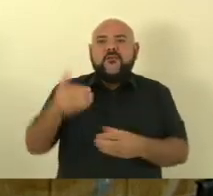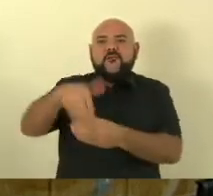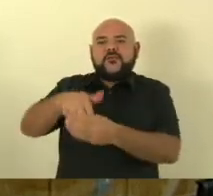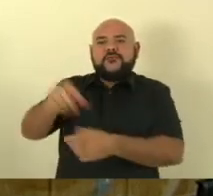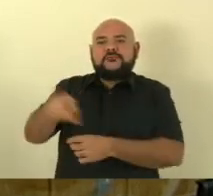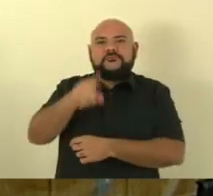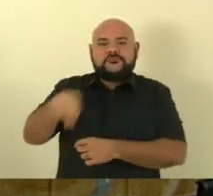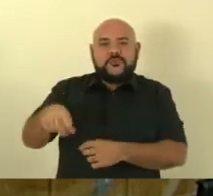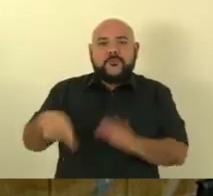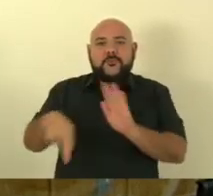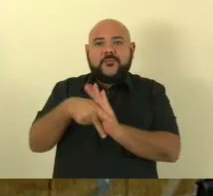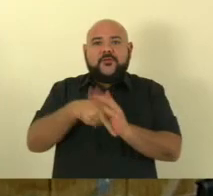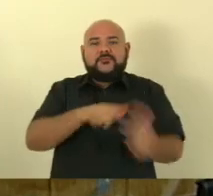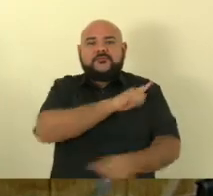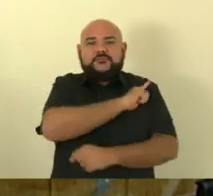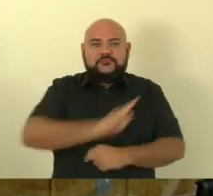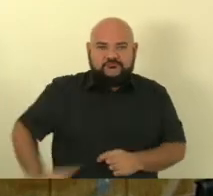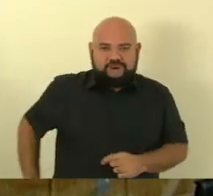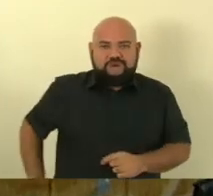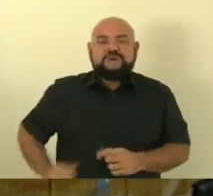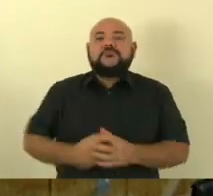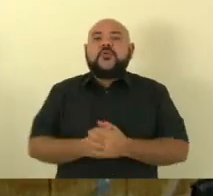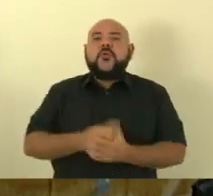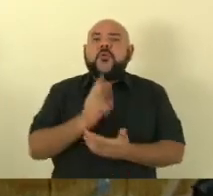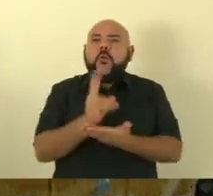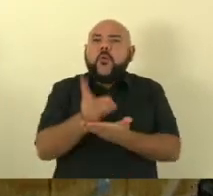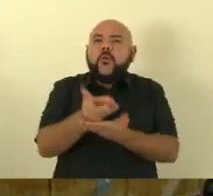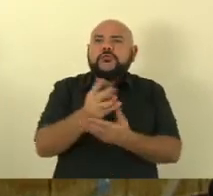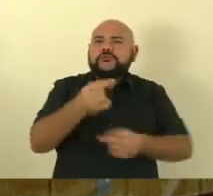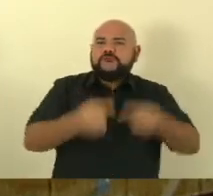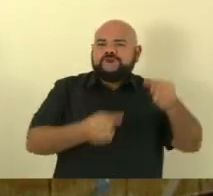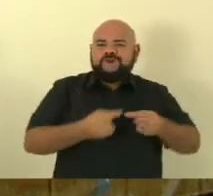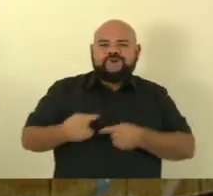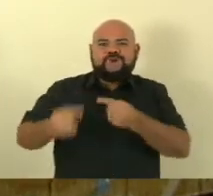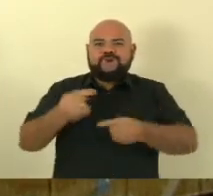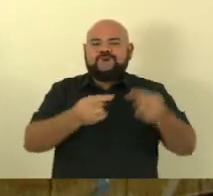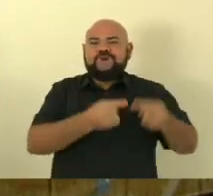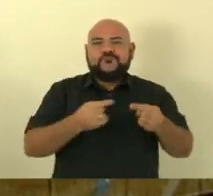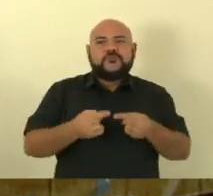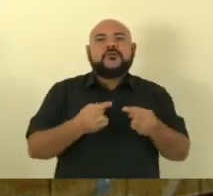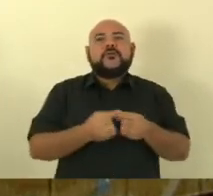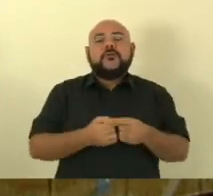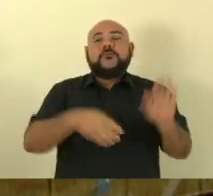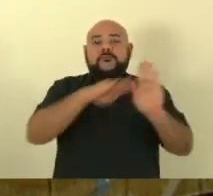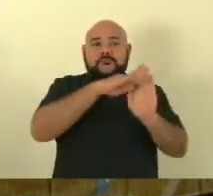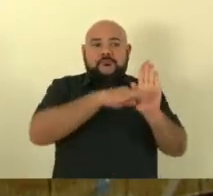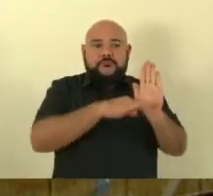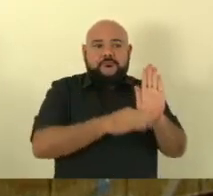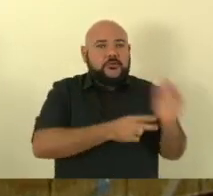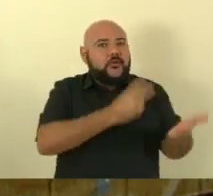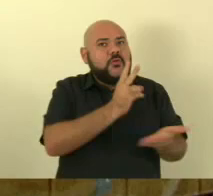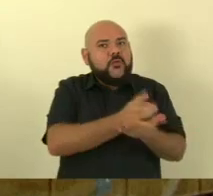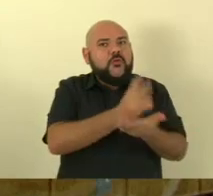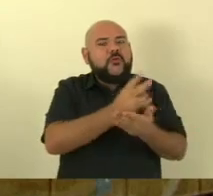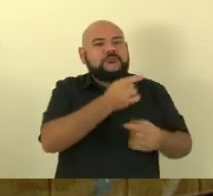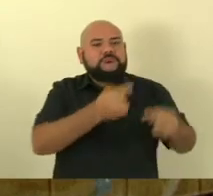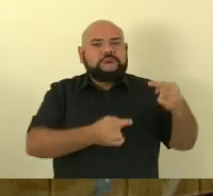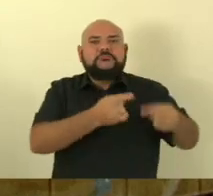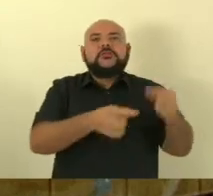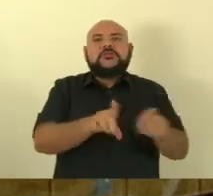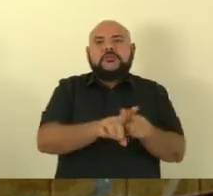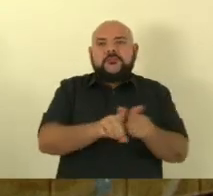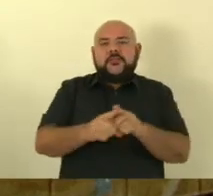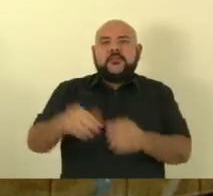segue encabeçando a pauta de votações e precisa ser apreciado para que as demais matérias possam ser discutidas e